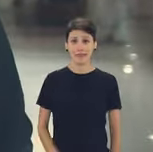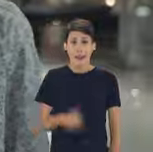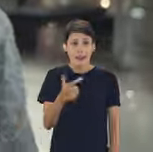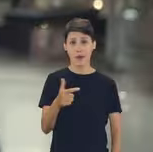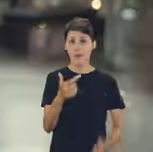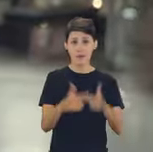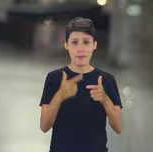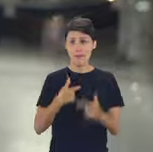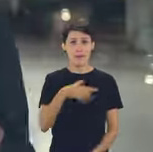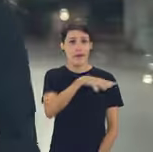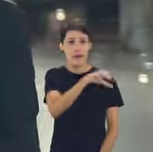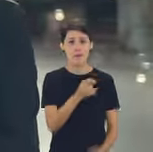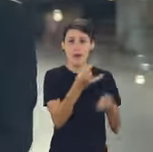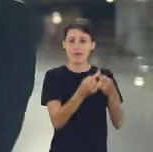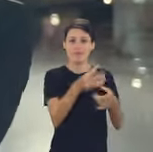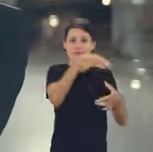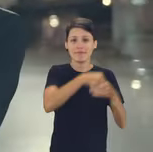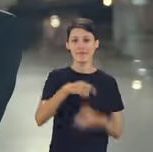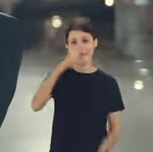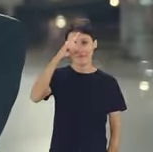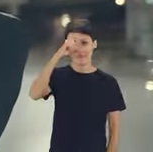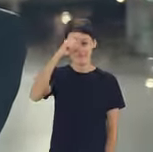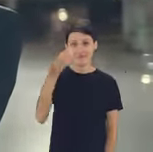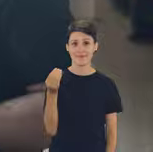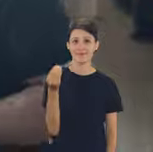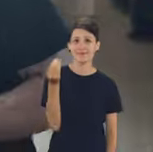muitas coisas. Pego a camisinha sem problema no posto de saúde.